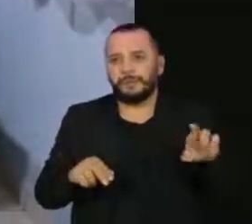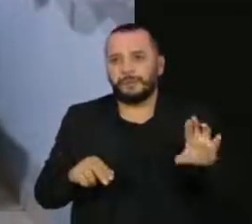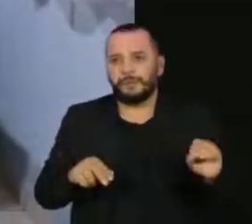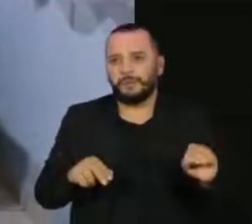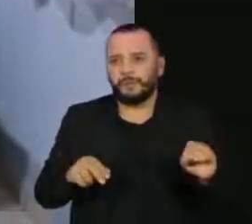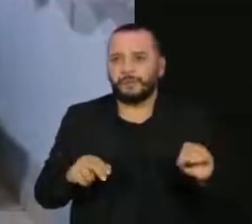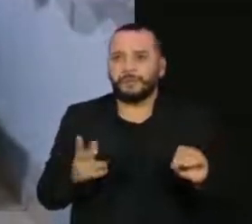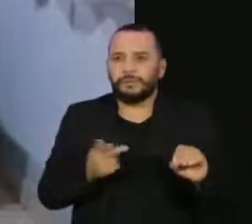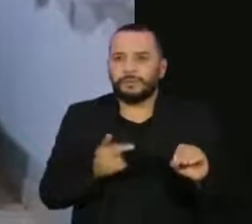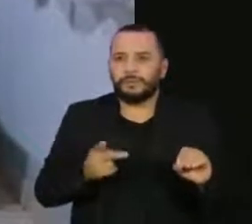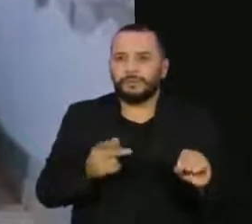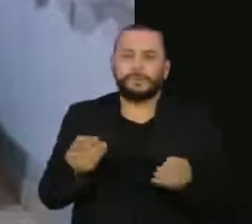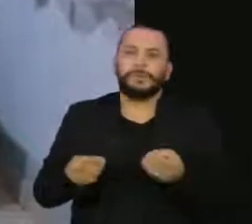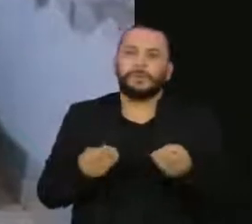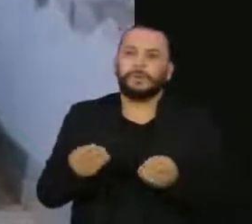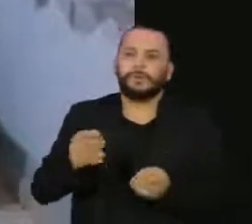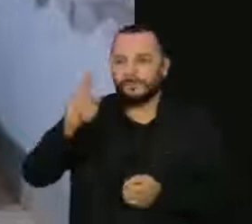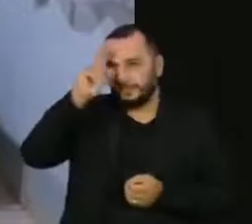Nossa!